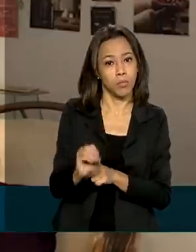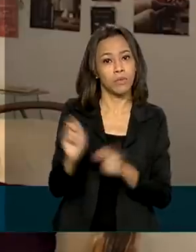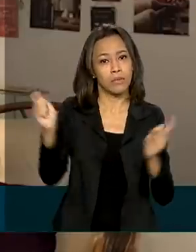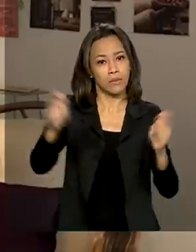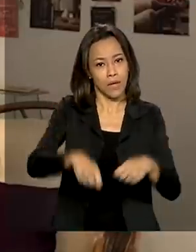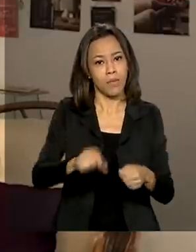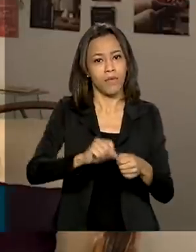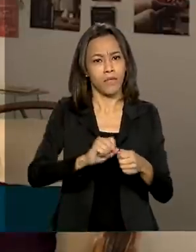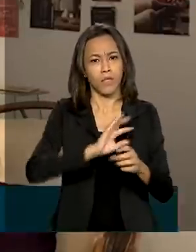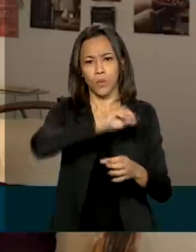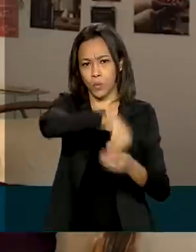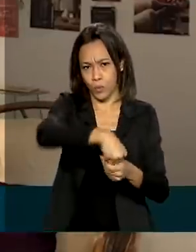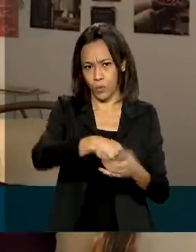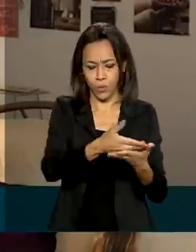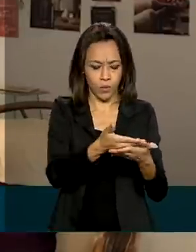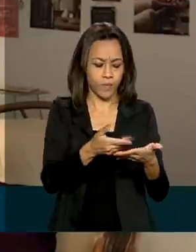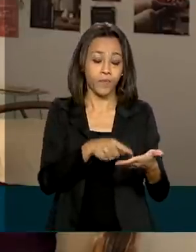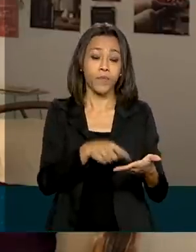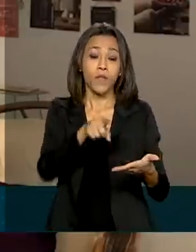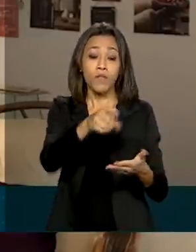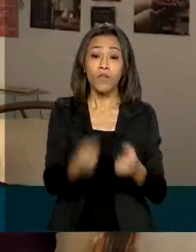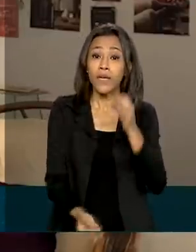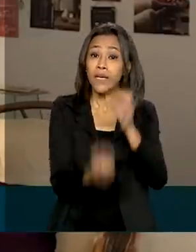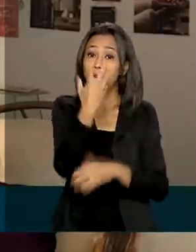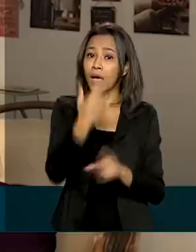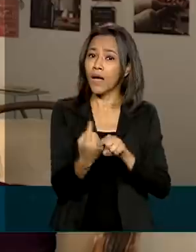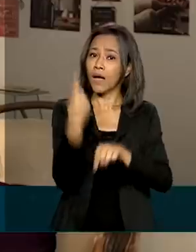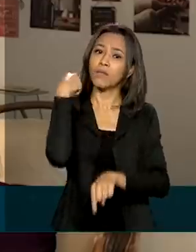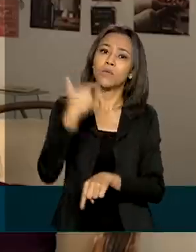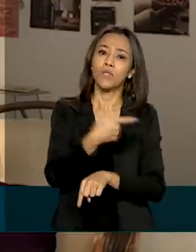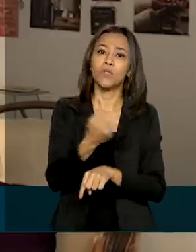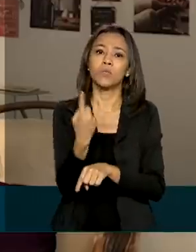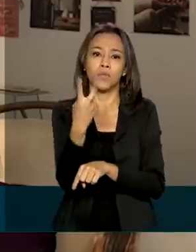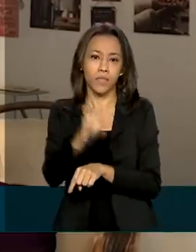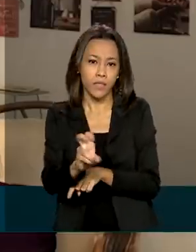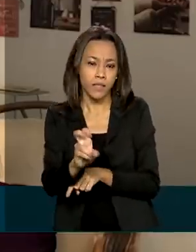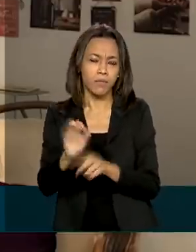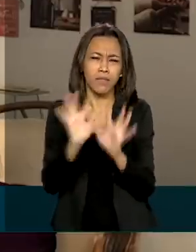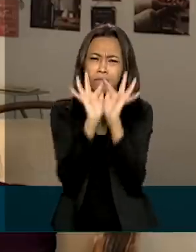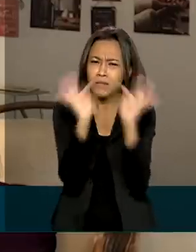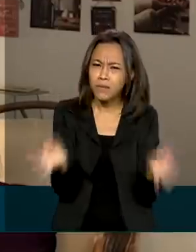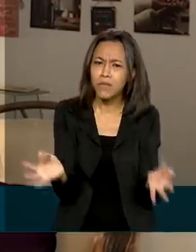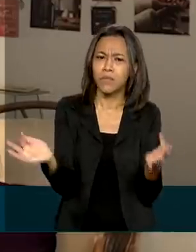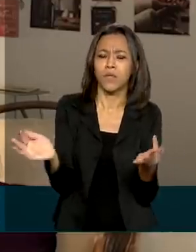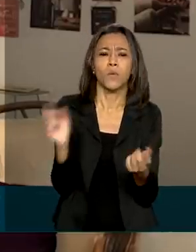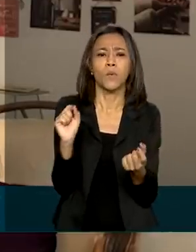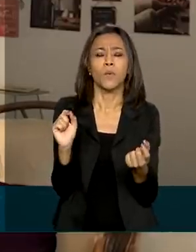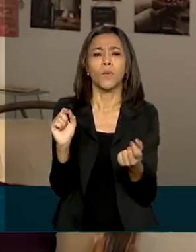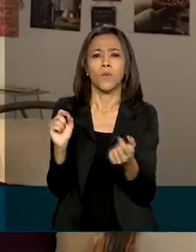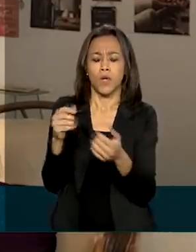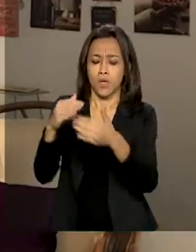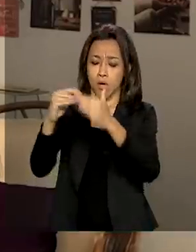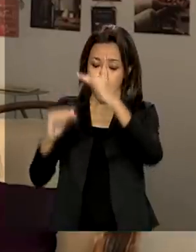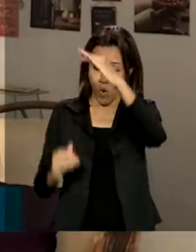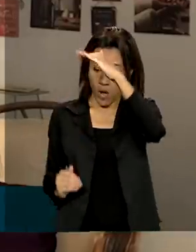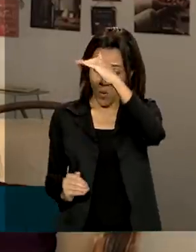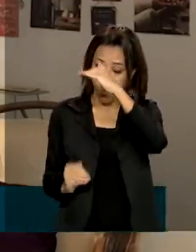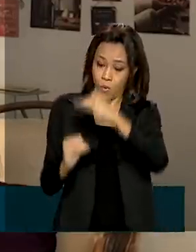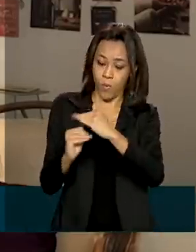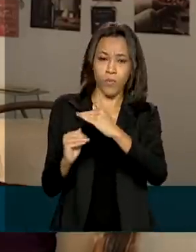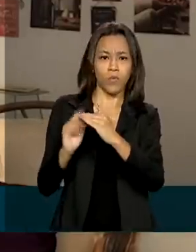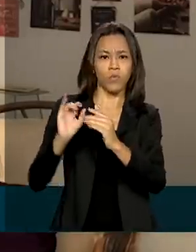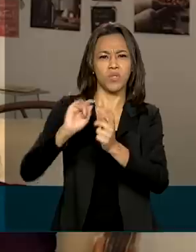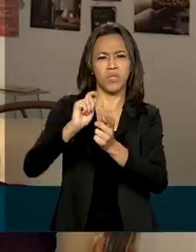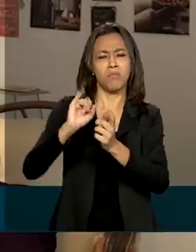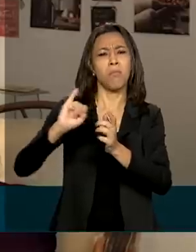-Social Doméstico foi criado em 2015 para unificar o recolhimento dos encargos trabalhistas. E segundo a Receita